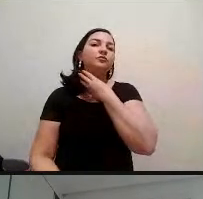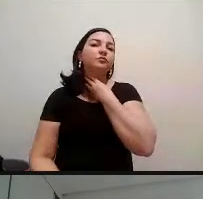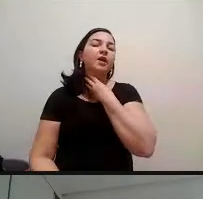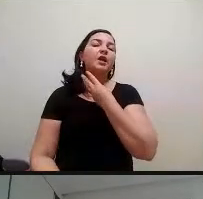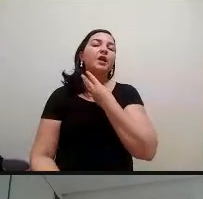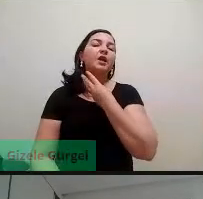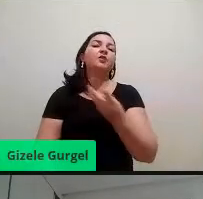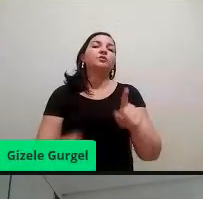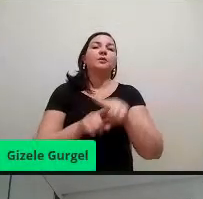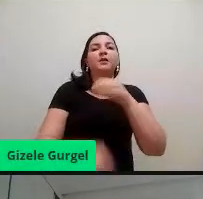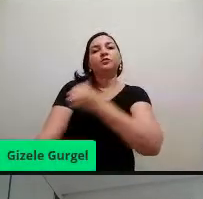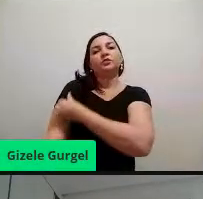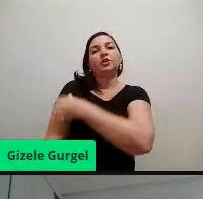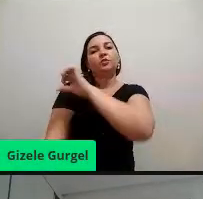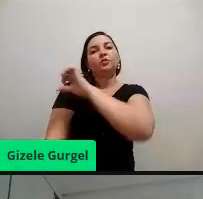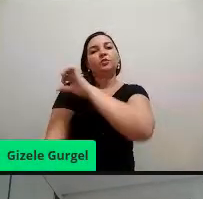alvo.